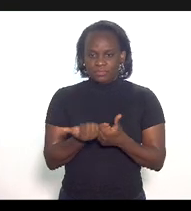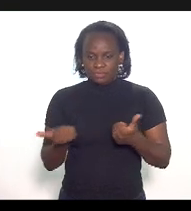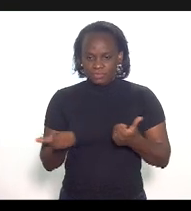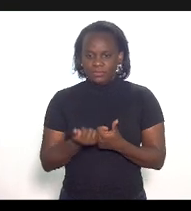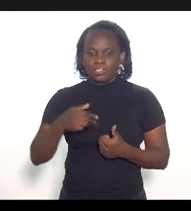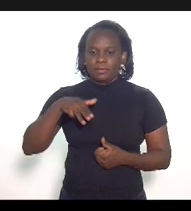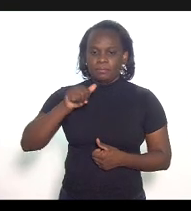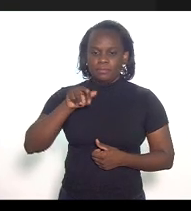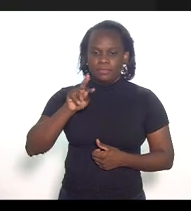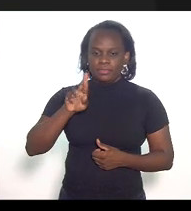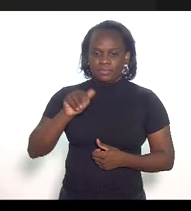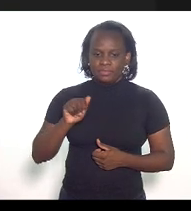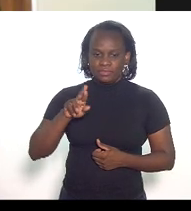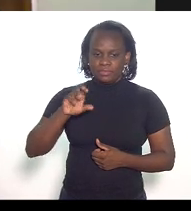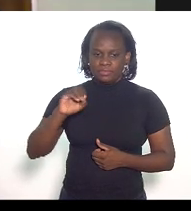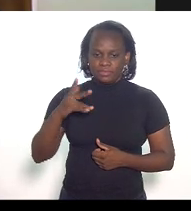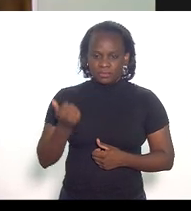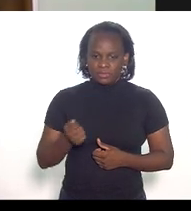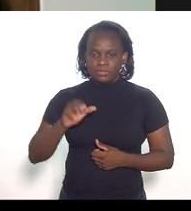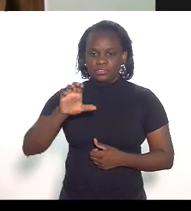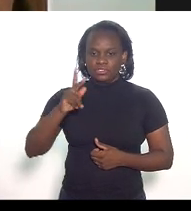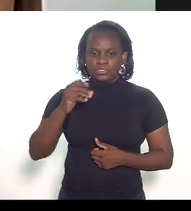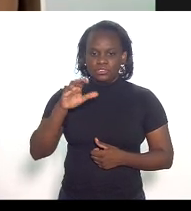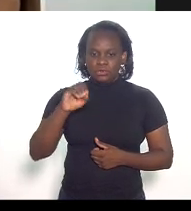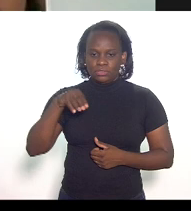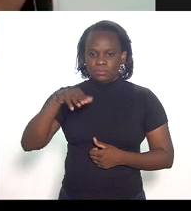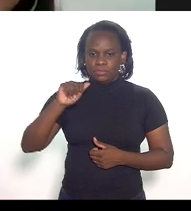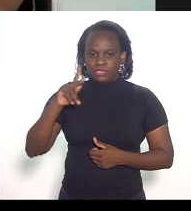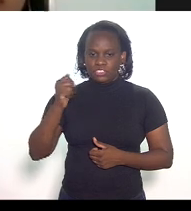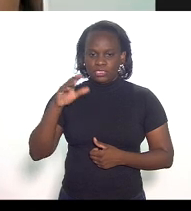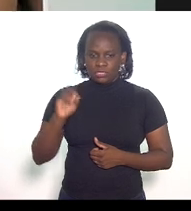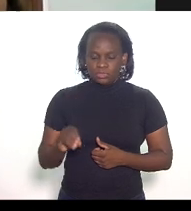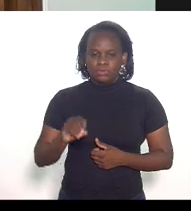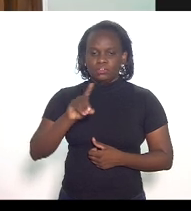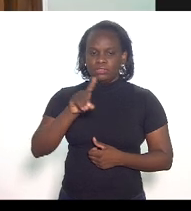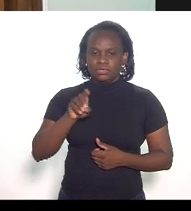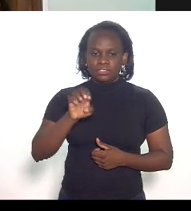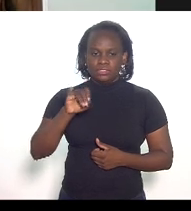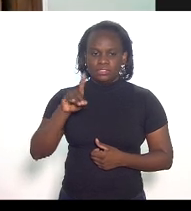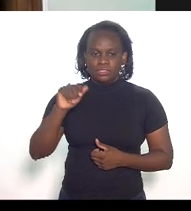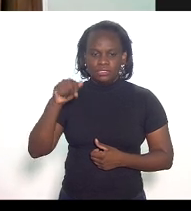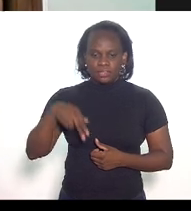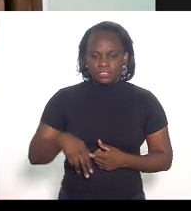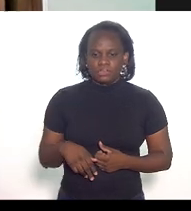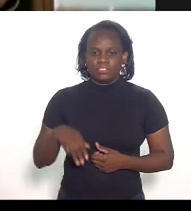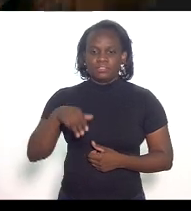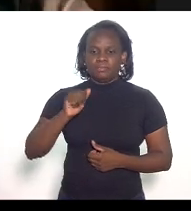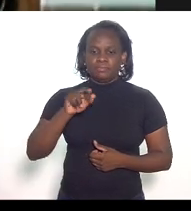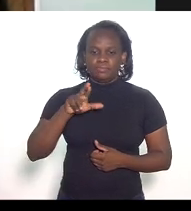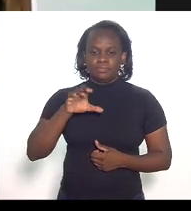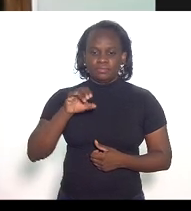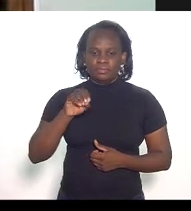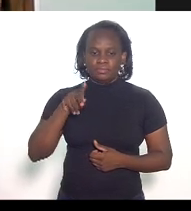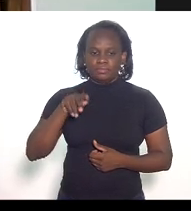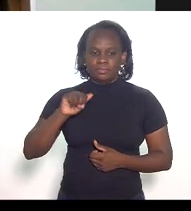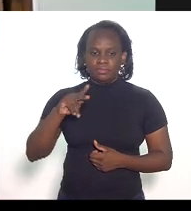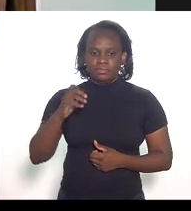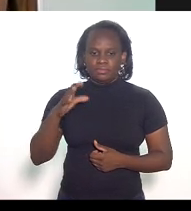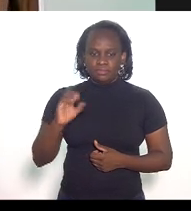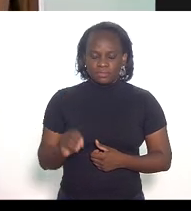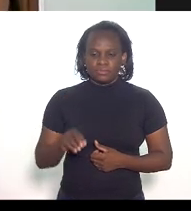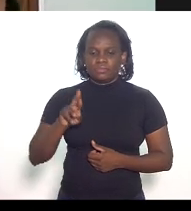Marta Rocha, Chico Machado, Zeidã, Márcio Pacheco e